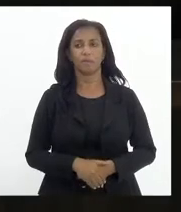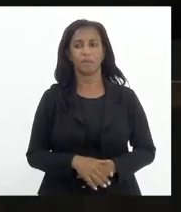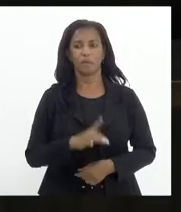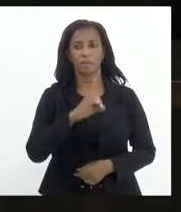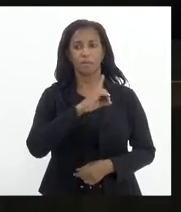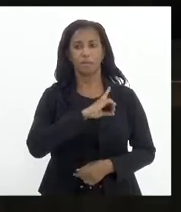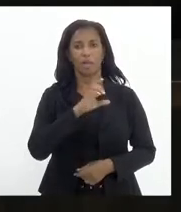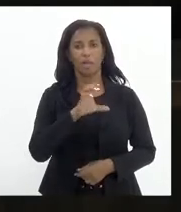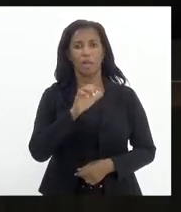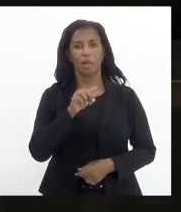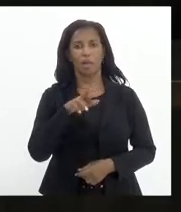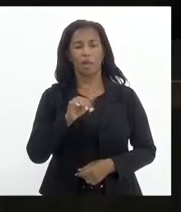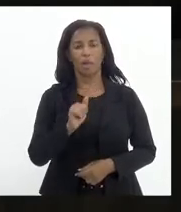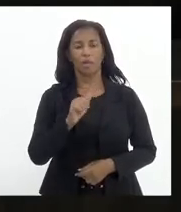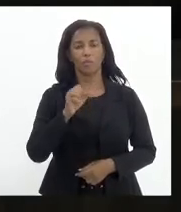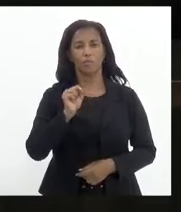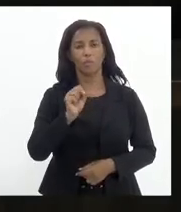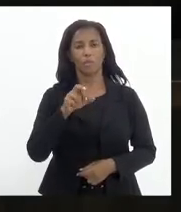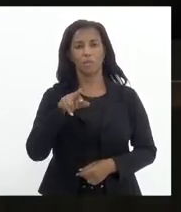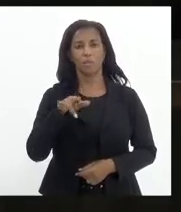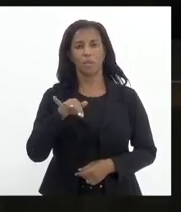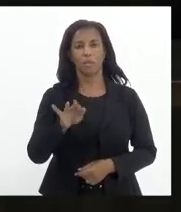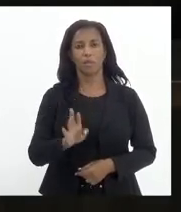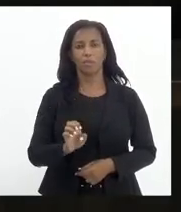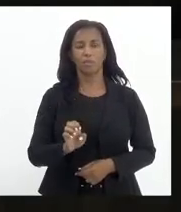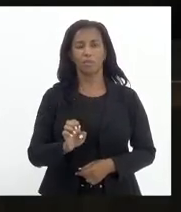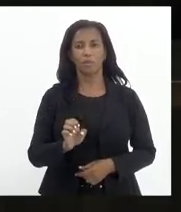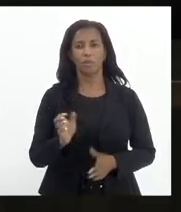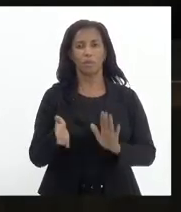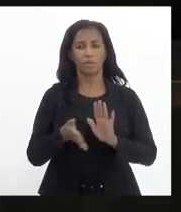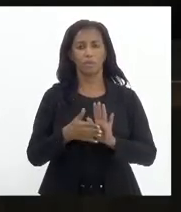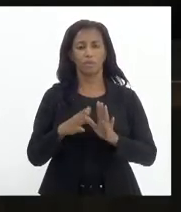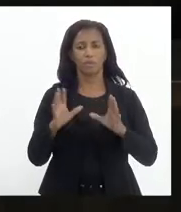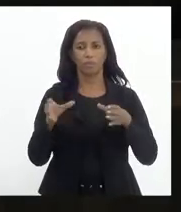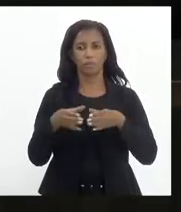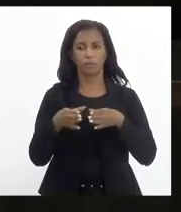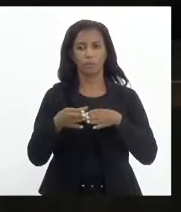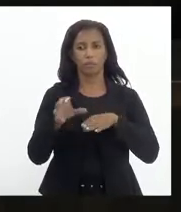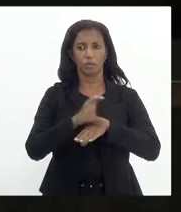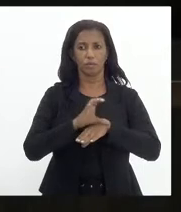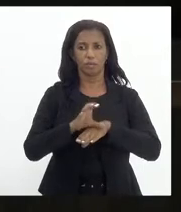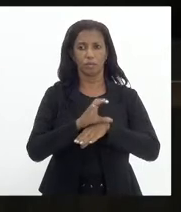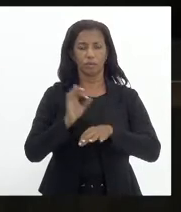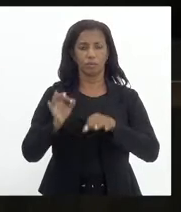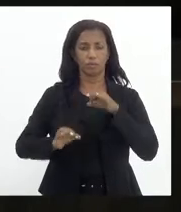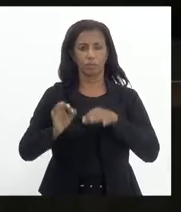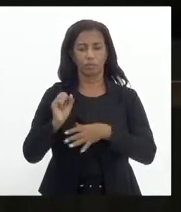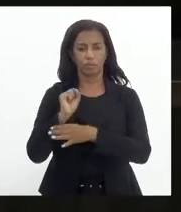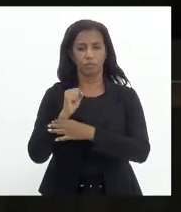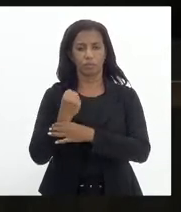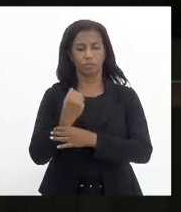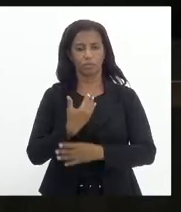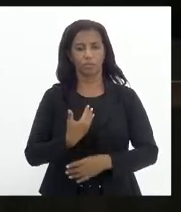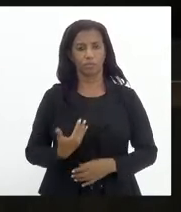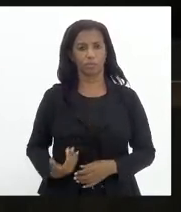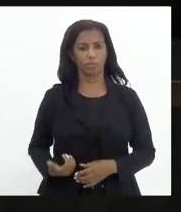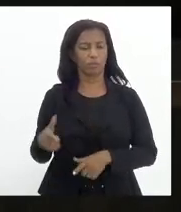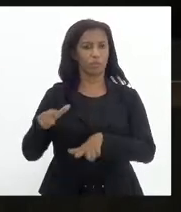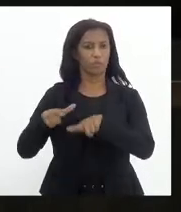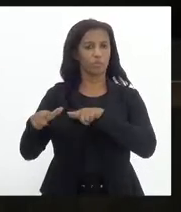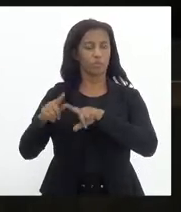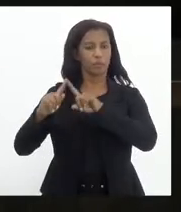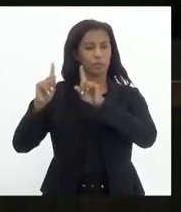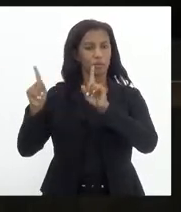delegado Carlos Augusto, Fábio Serafini e Márcio Pacheco. Dependendo de pareceres as comissões de Constituição e Justiça, de segurança pública e assuntos de polícia, de servidores